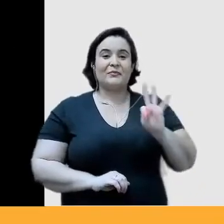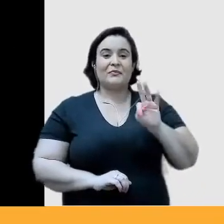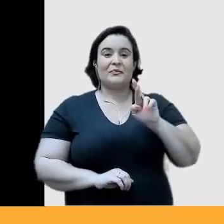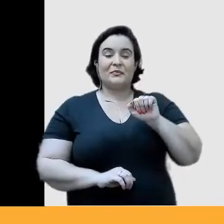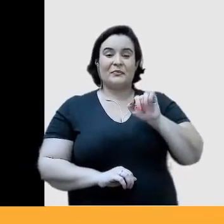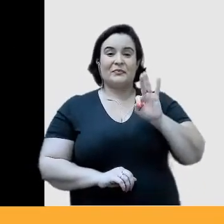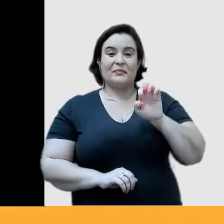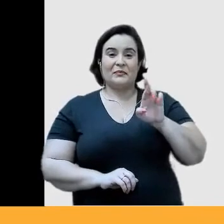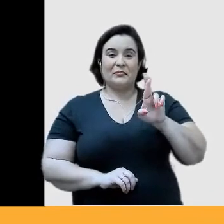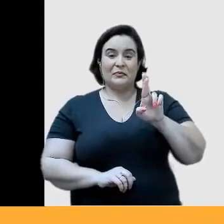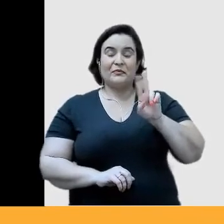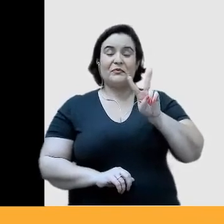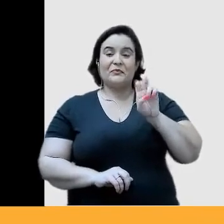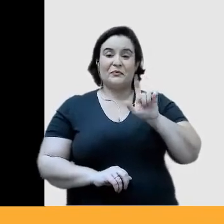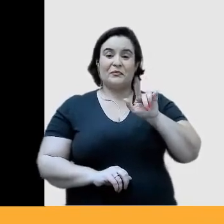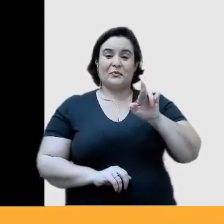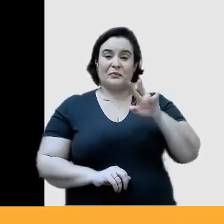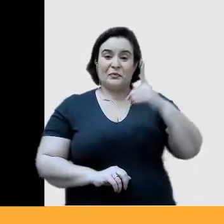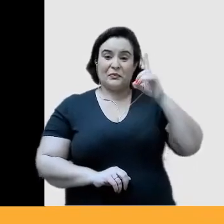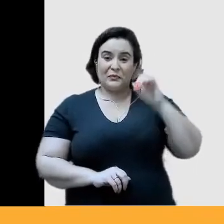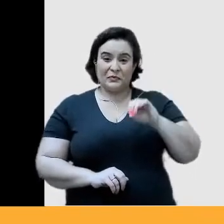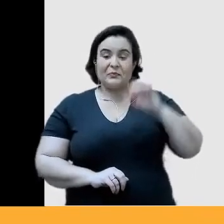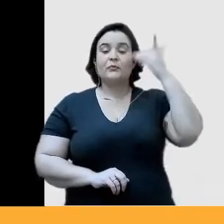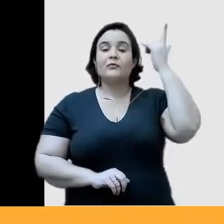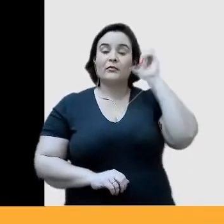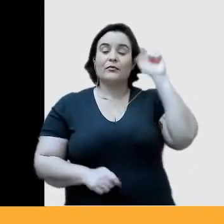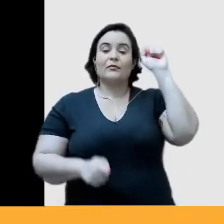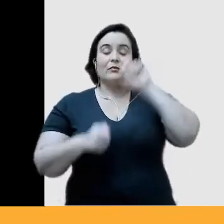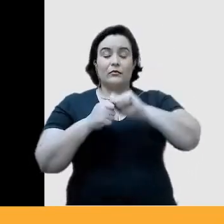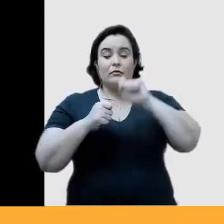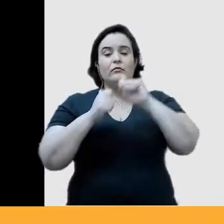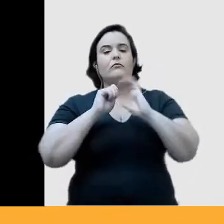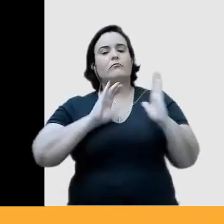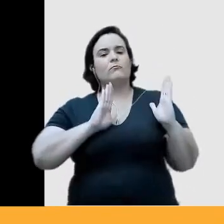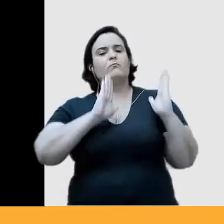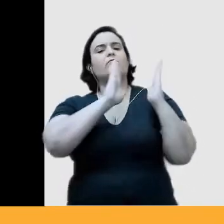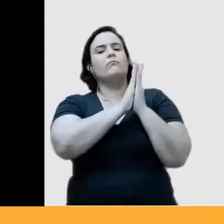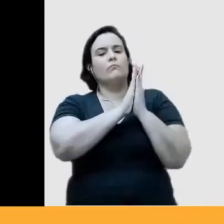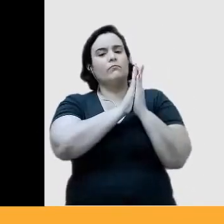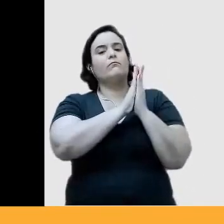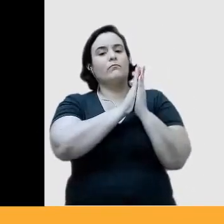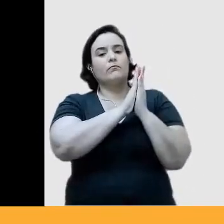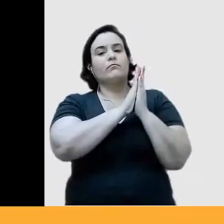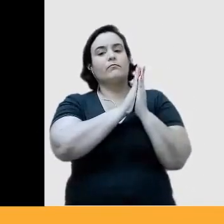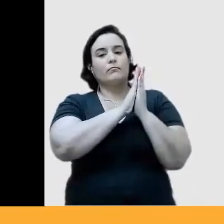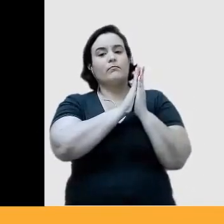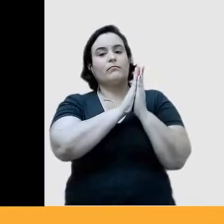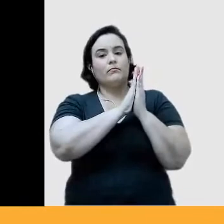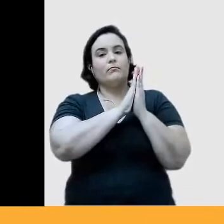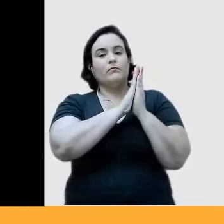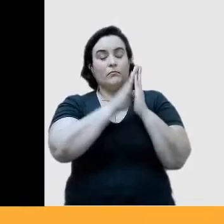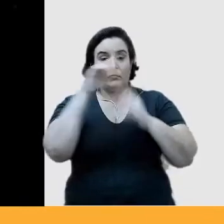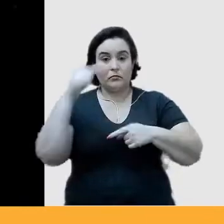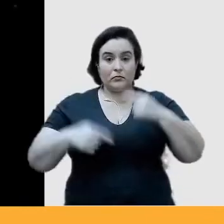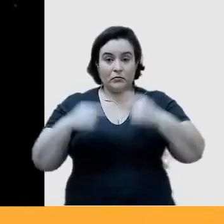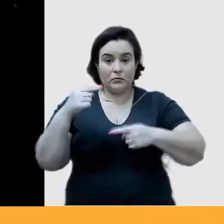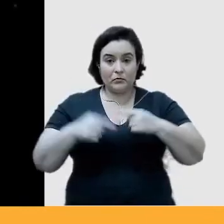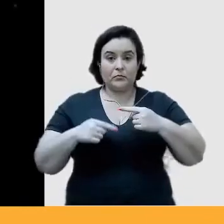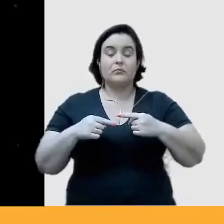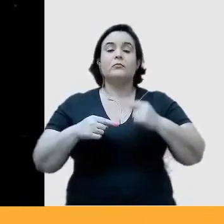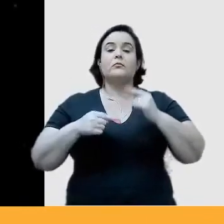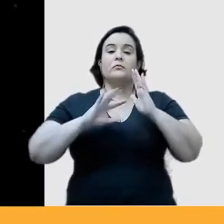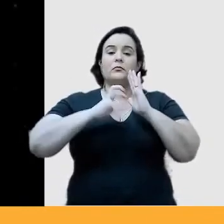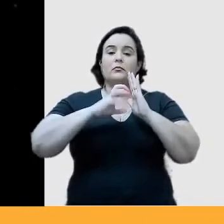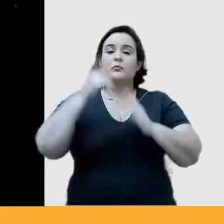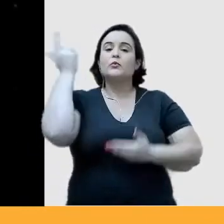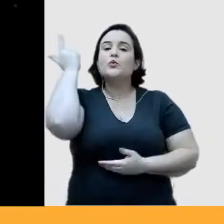de Viludo para poder fazer combate essa política partidária que não que não